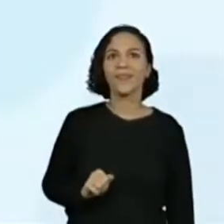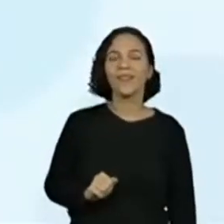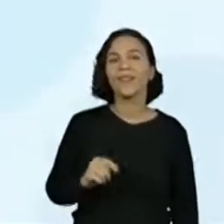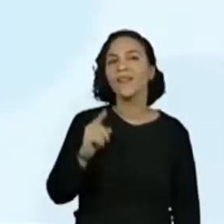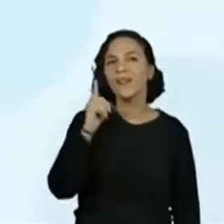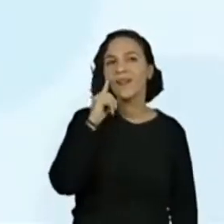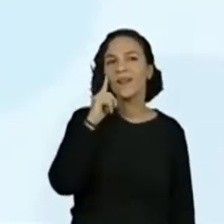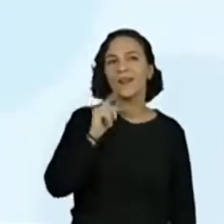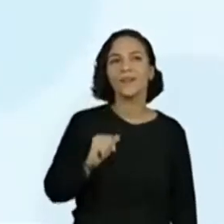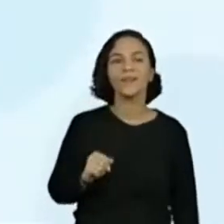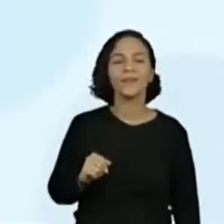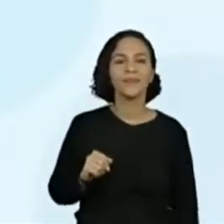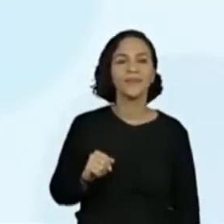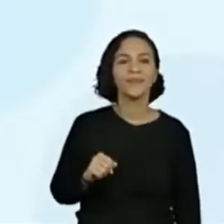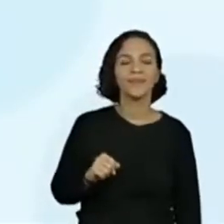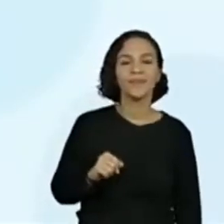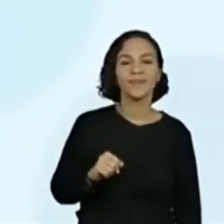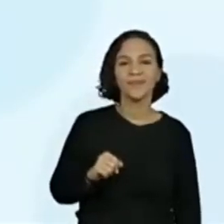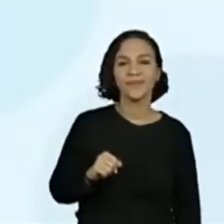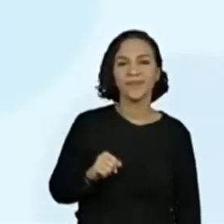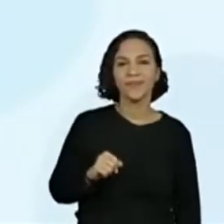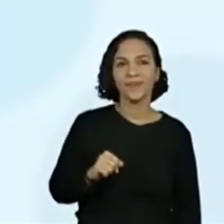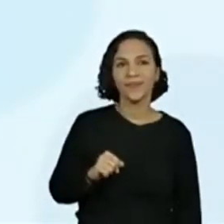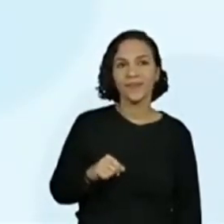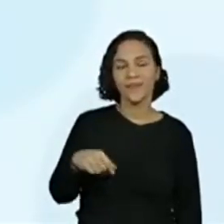escrever Mônica.